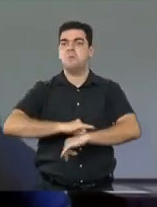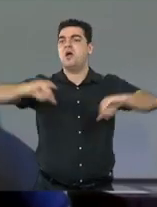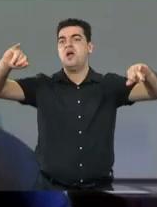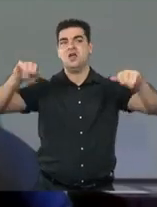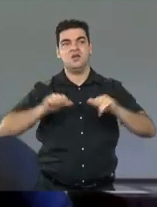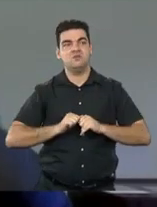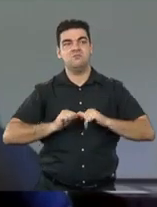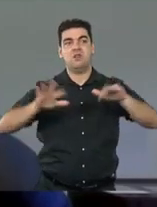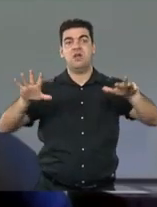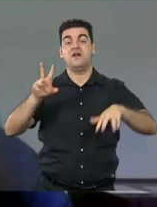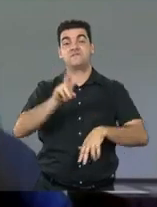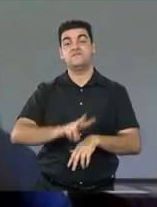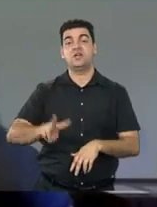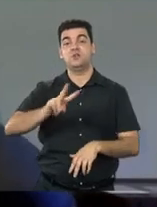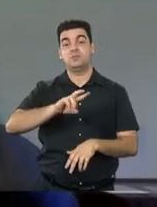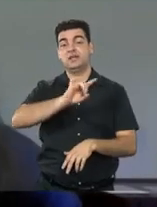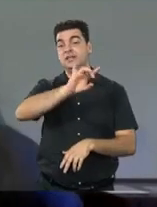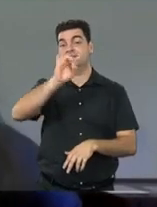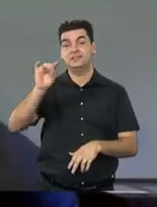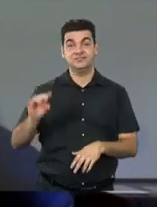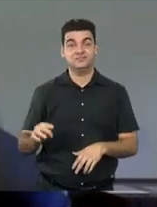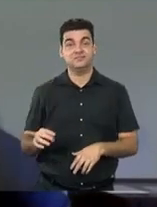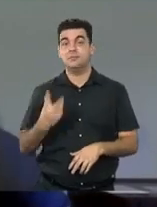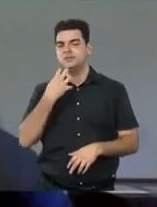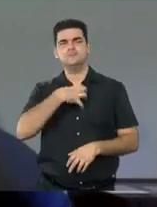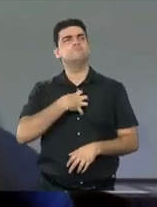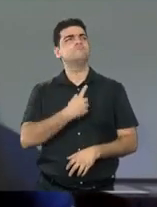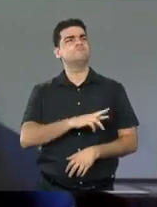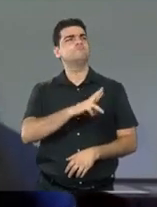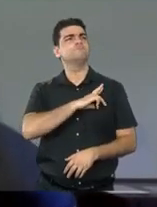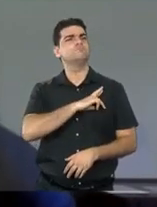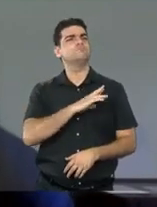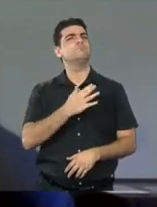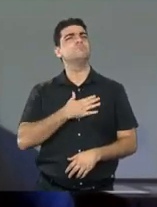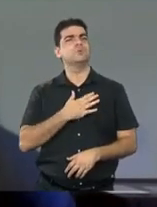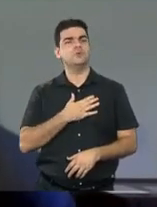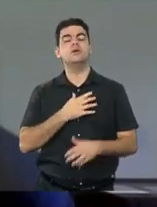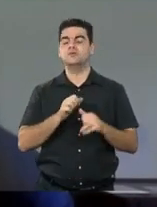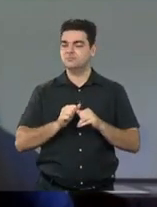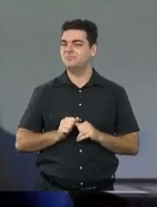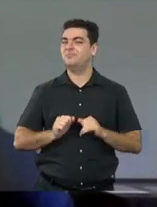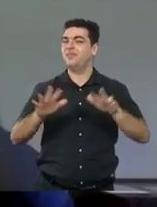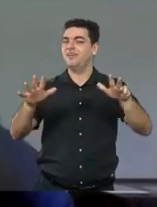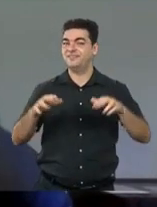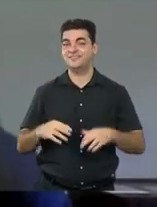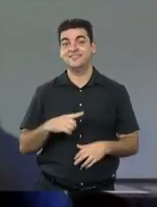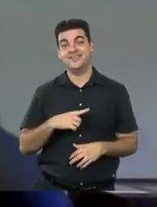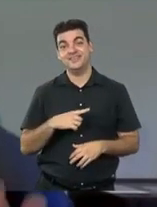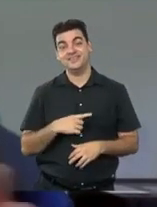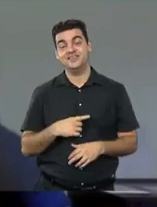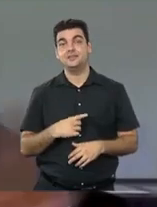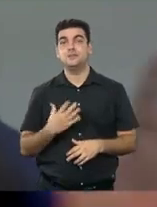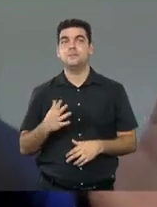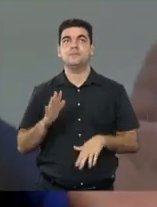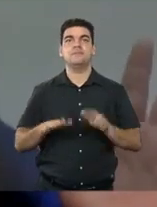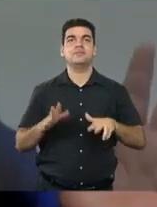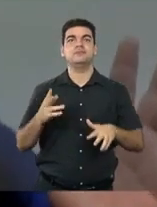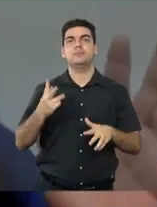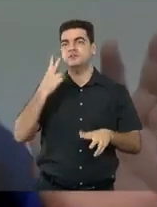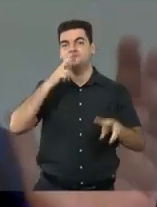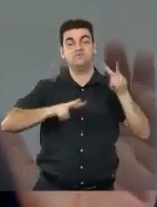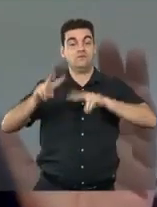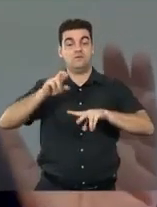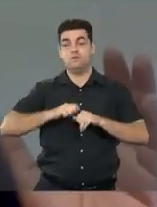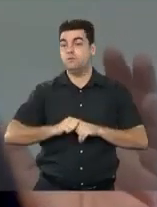compartilha seus valores que você aprendeu, a sua responsabilidade, colocando muitas vezes, né, dando visibilidade